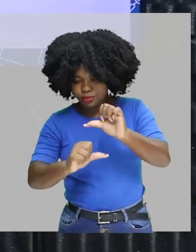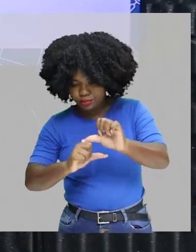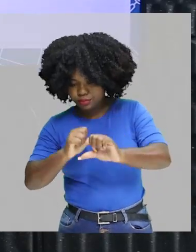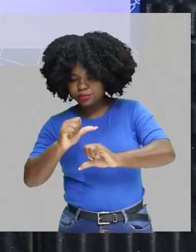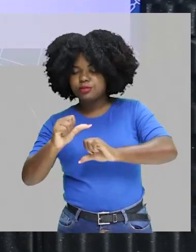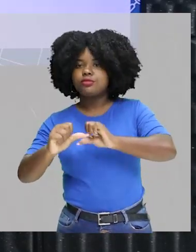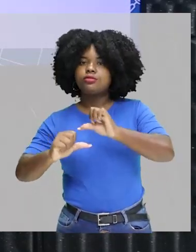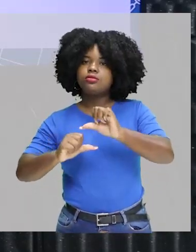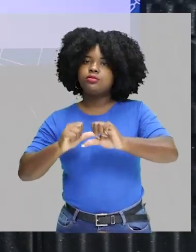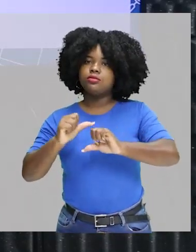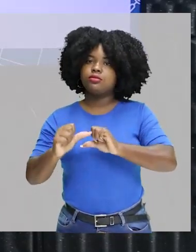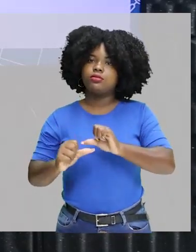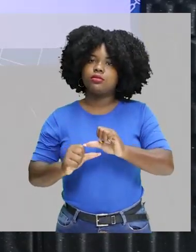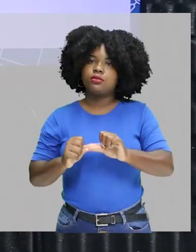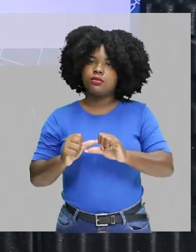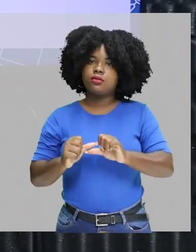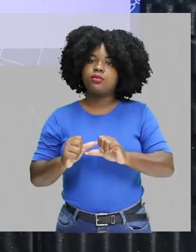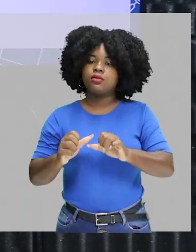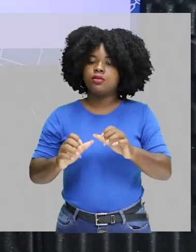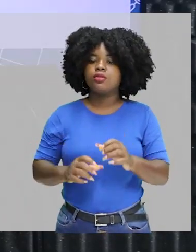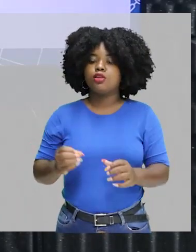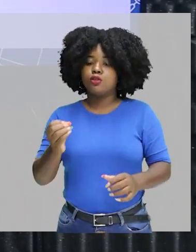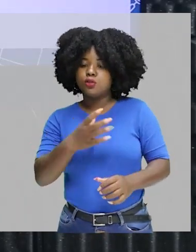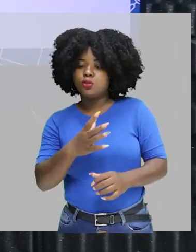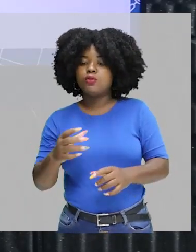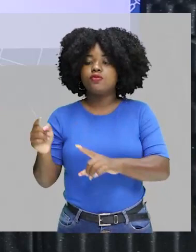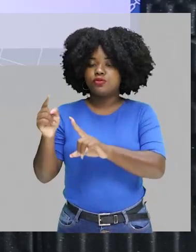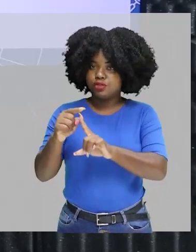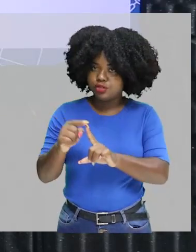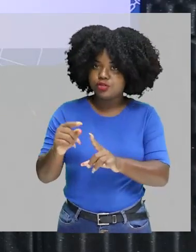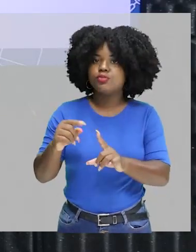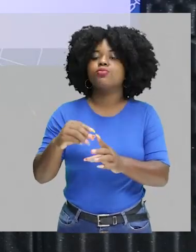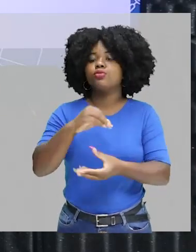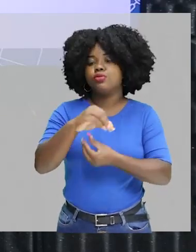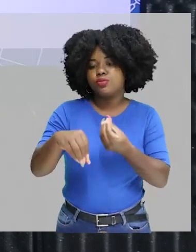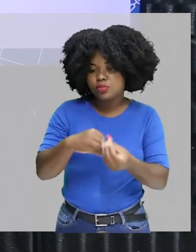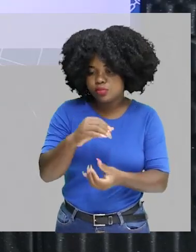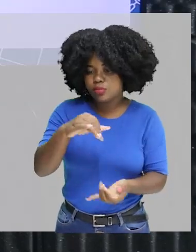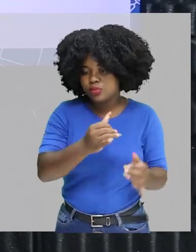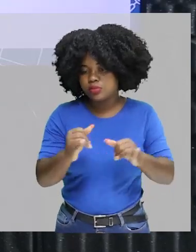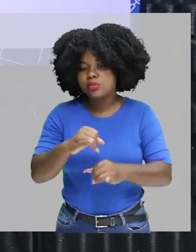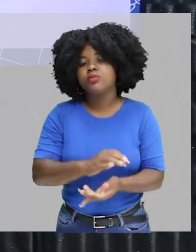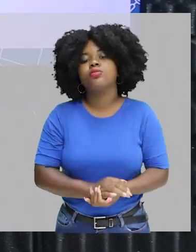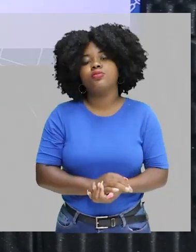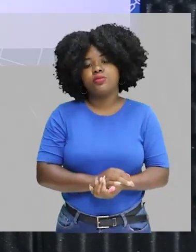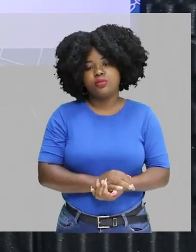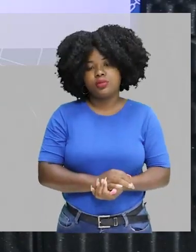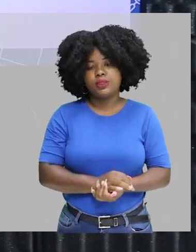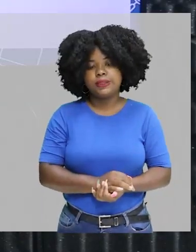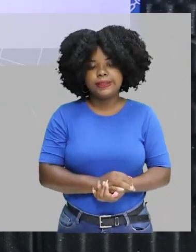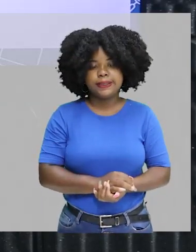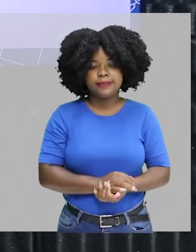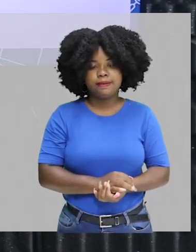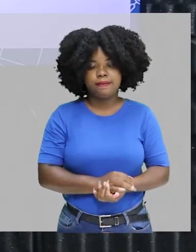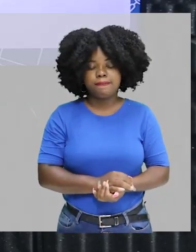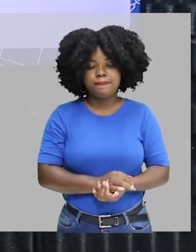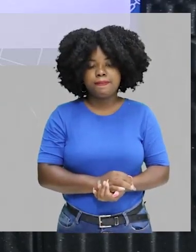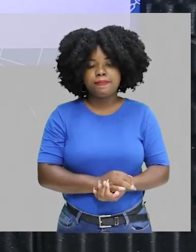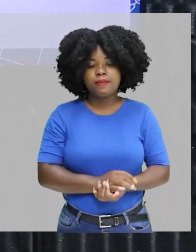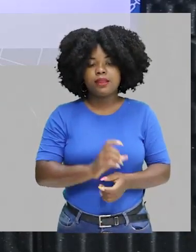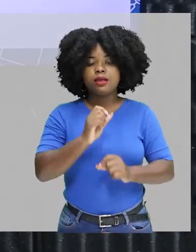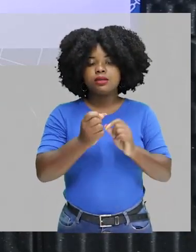Ele vai originar um novo elemento químico. A meia-vida ou o período de